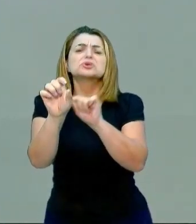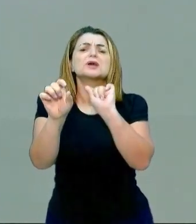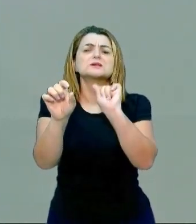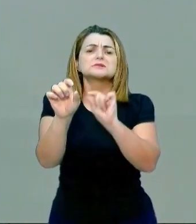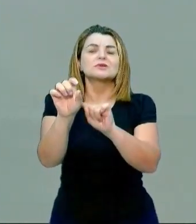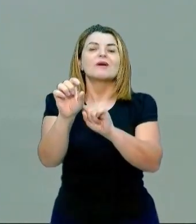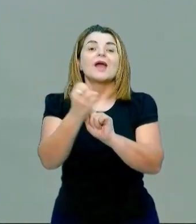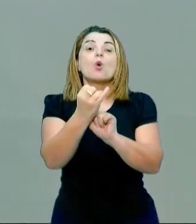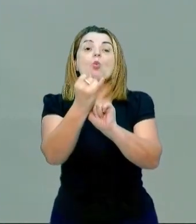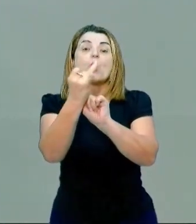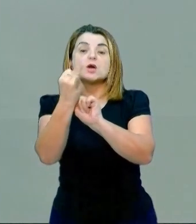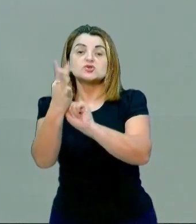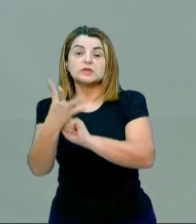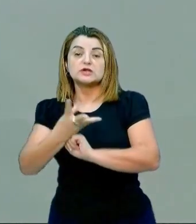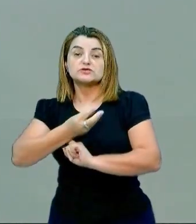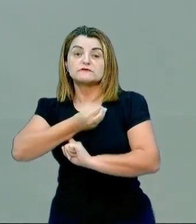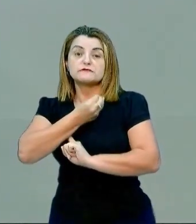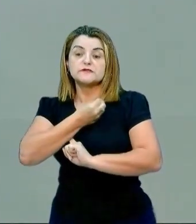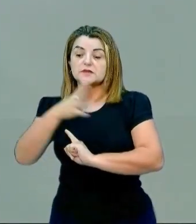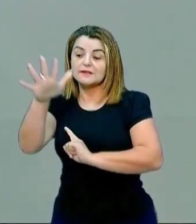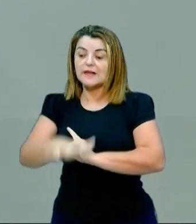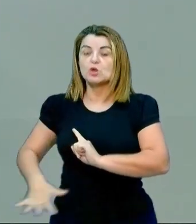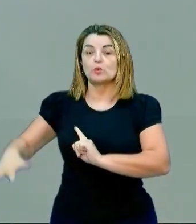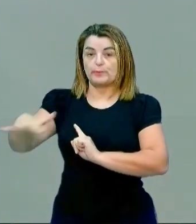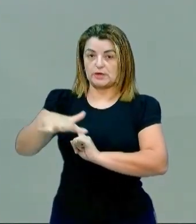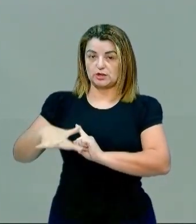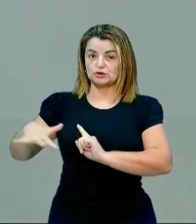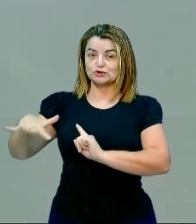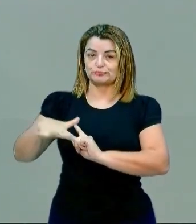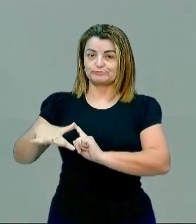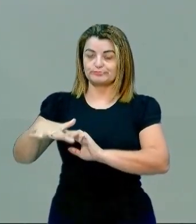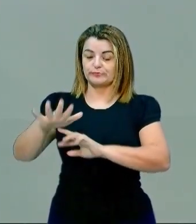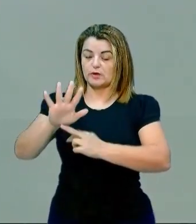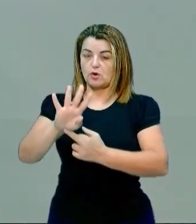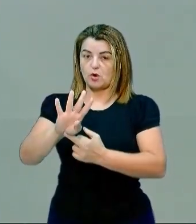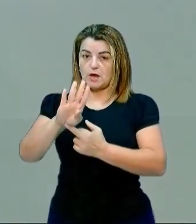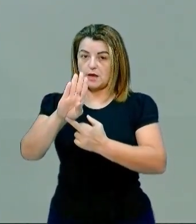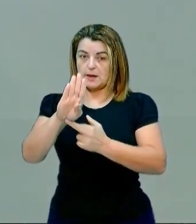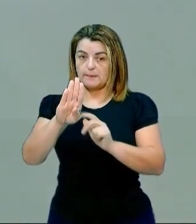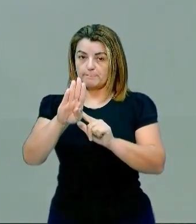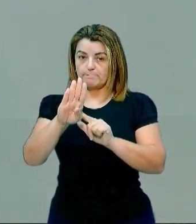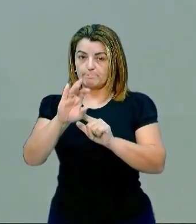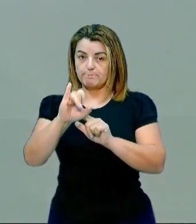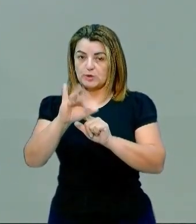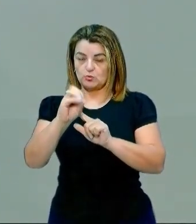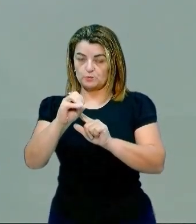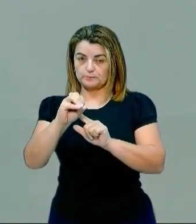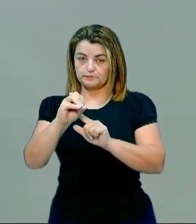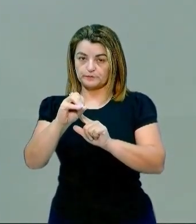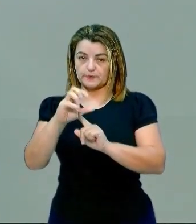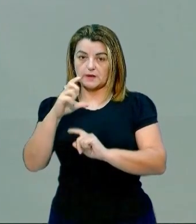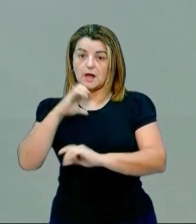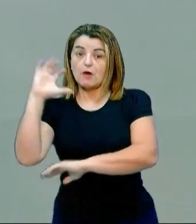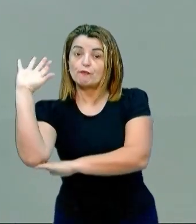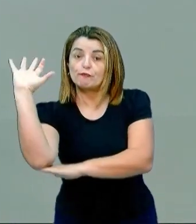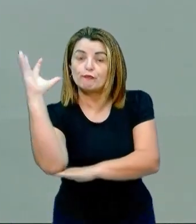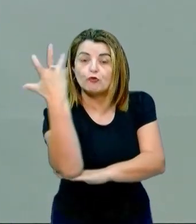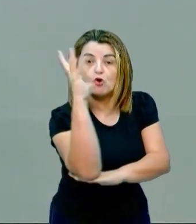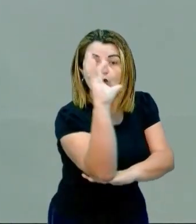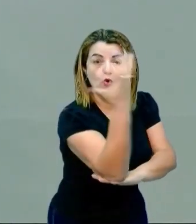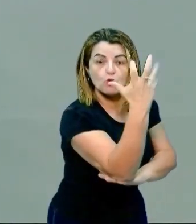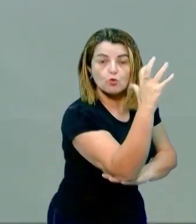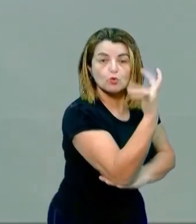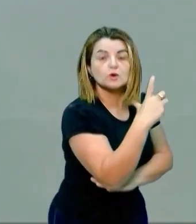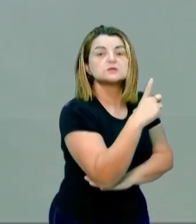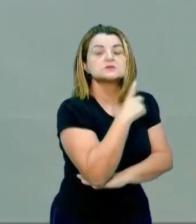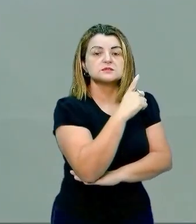determinado ambiente. Então, na nossa floresta tem as nossas